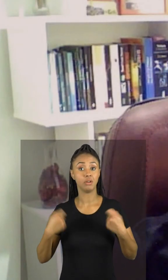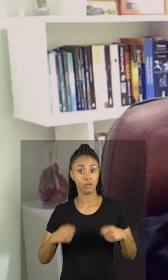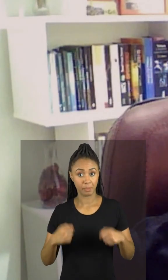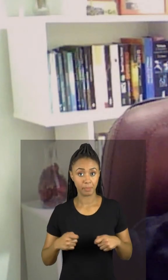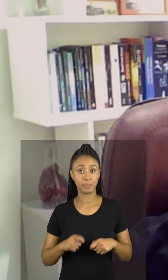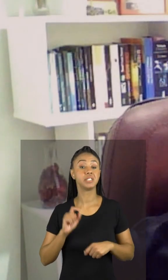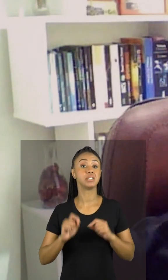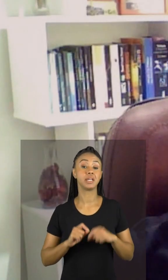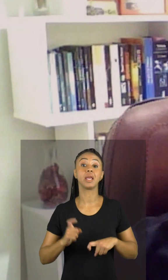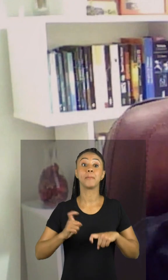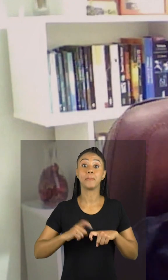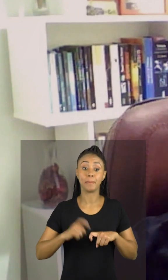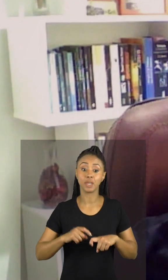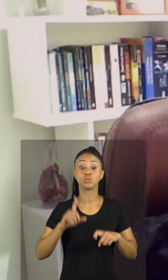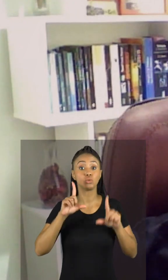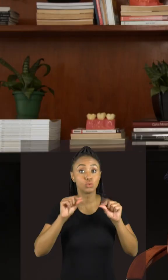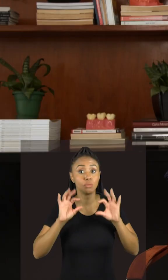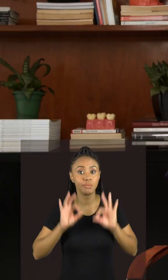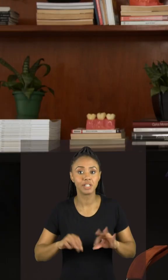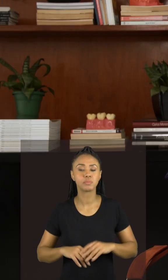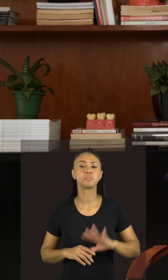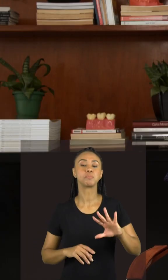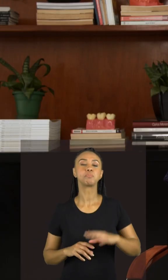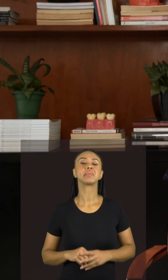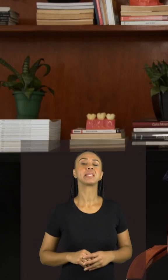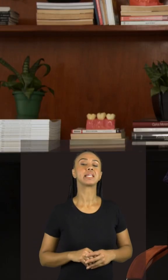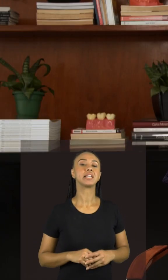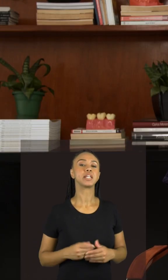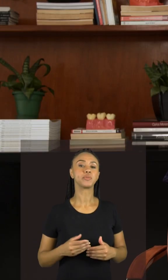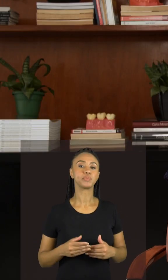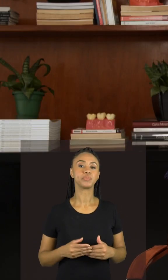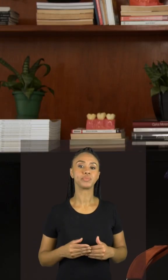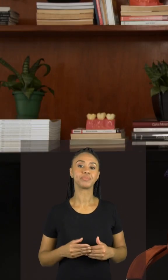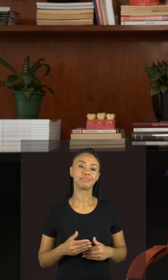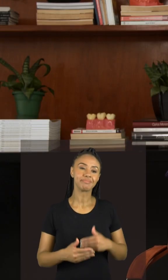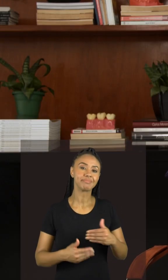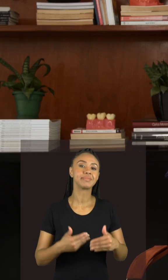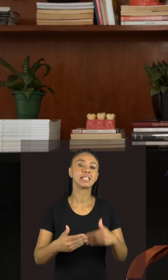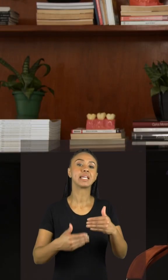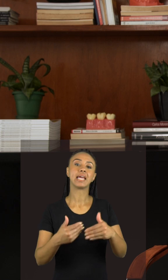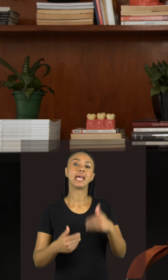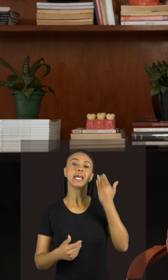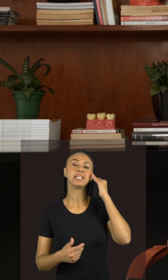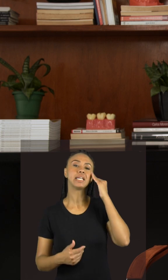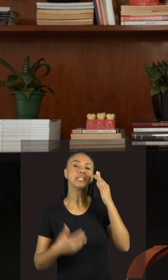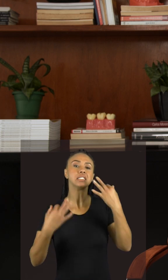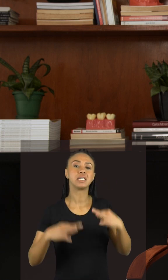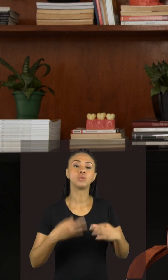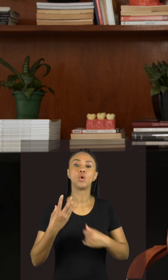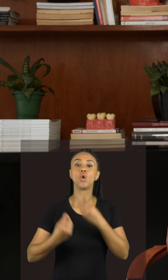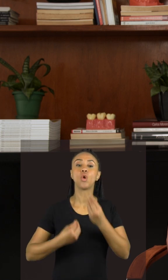a gente vai buscar um médico anti-sono. Jefferson, então, para a gente entender que dica